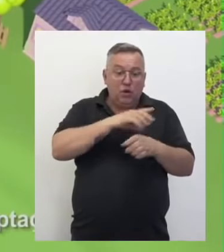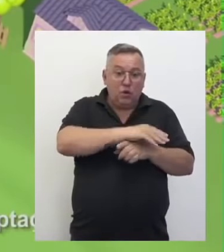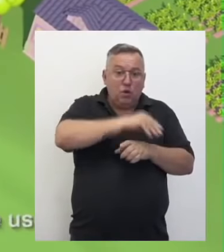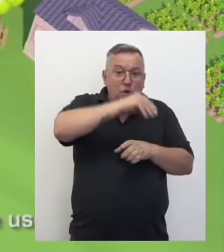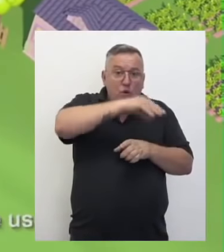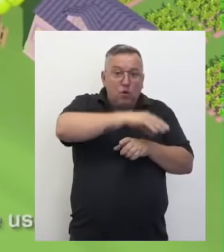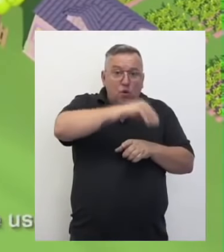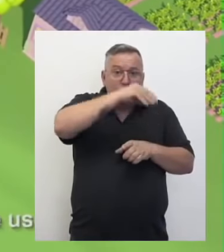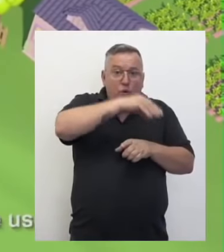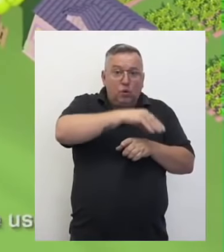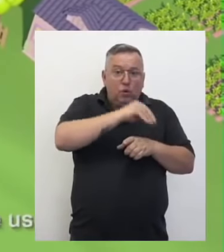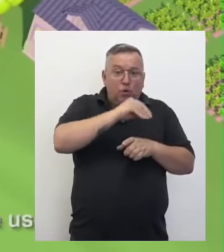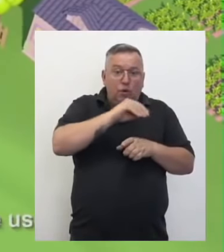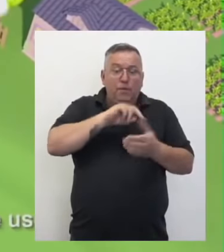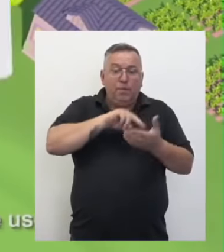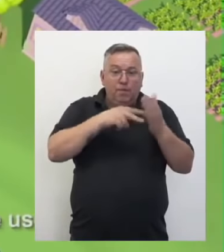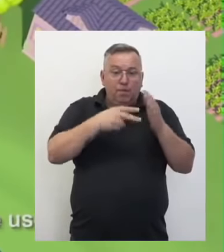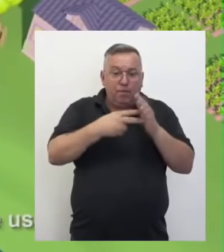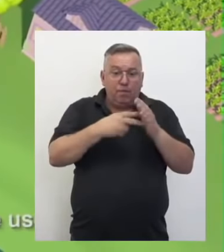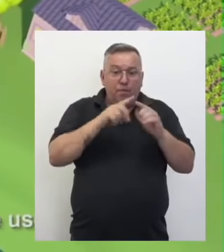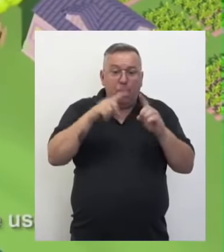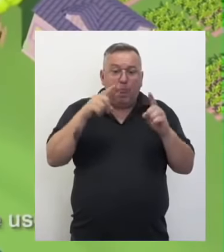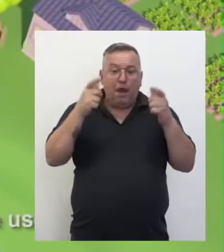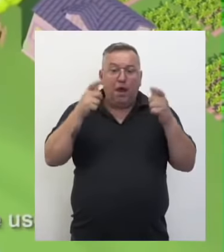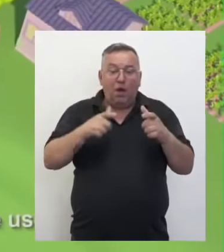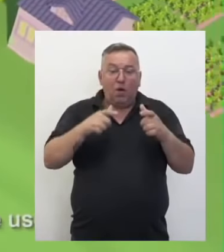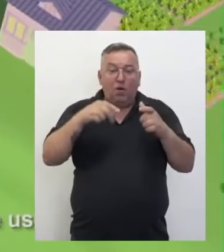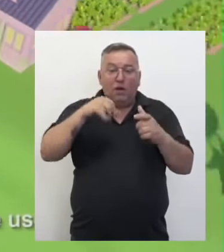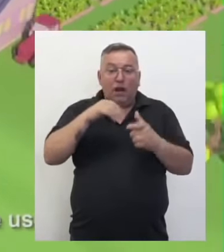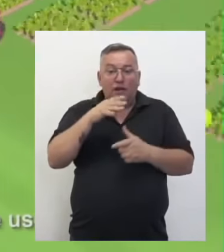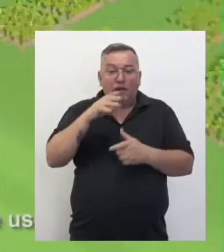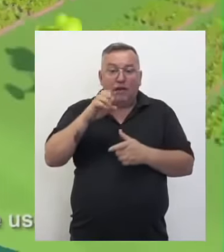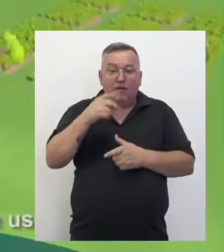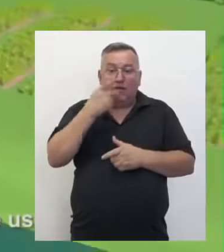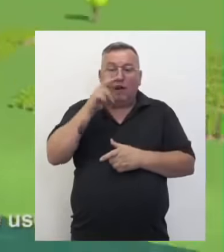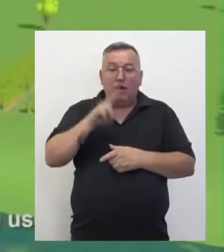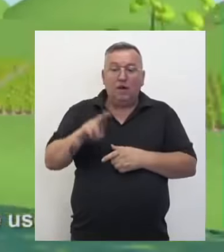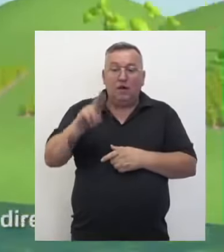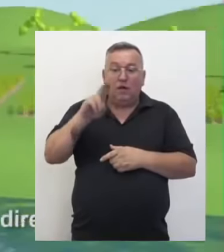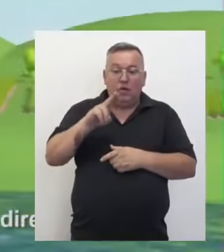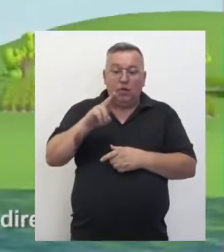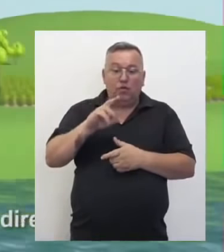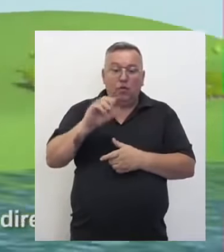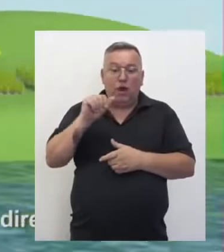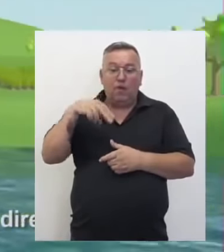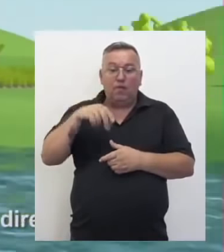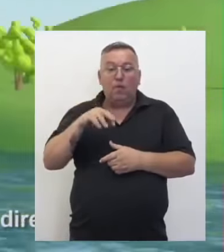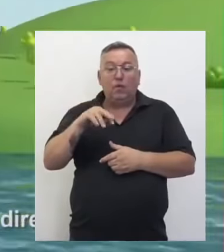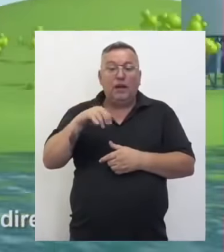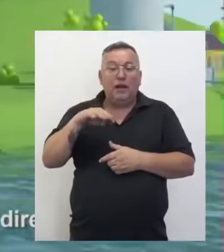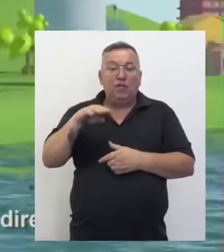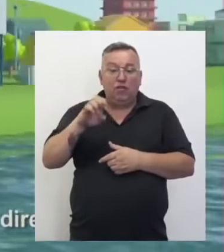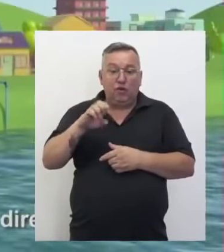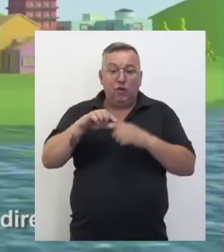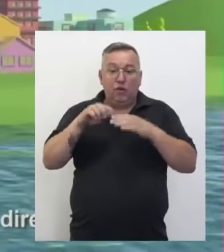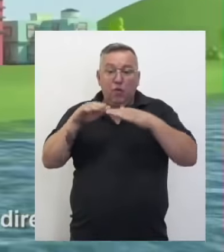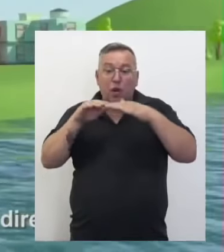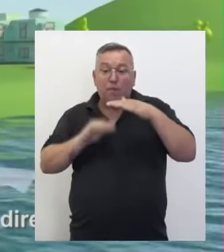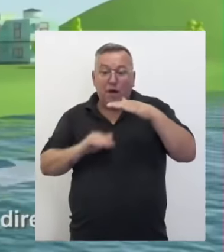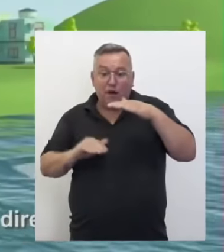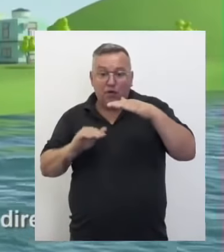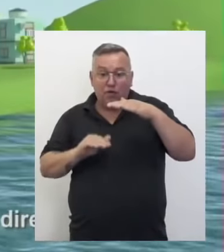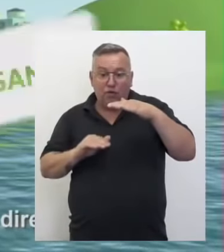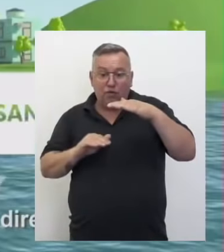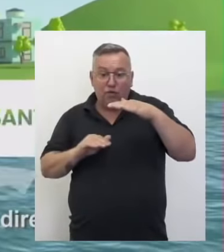captação, ou seja, em direção à nascente, é chamado de uso amontante. E os que estão abaixo desse produtor,